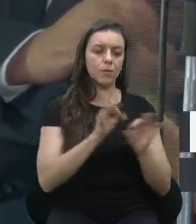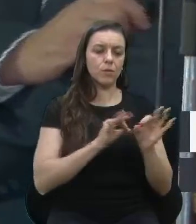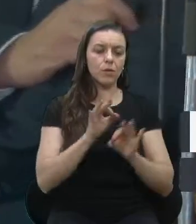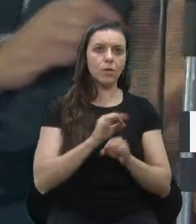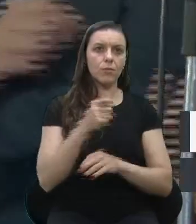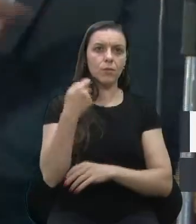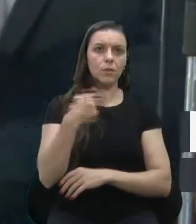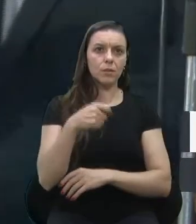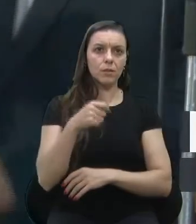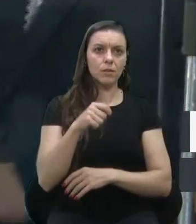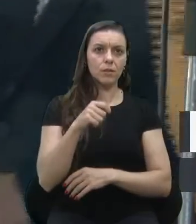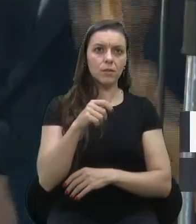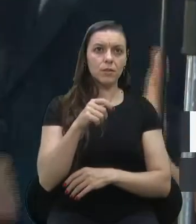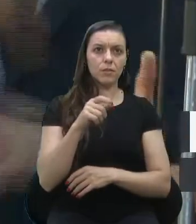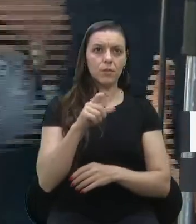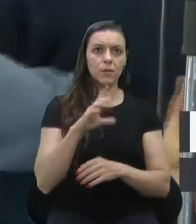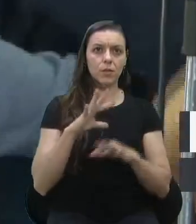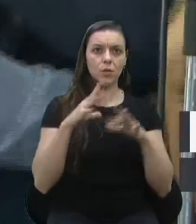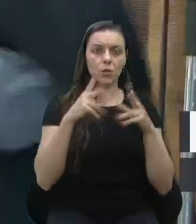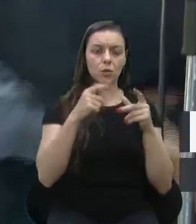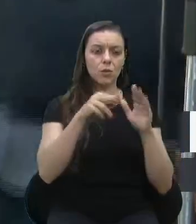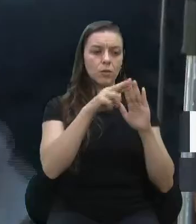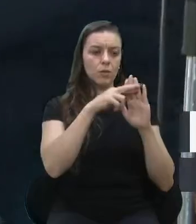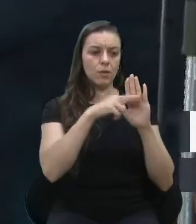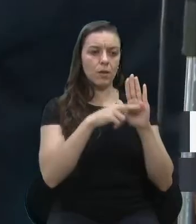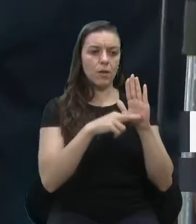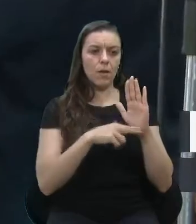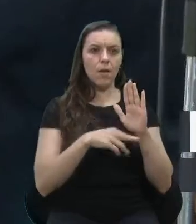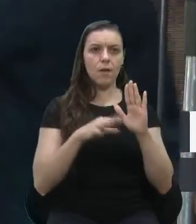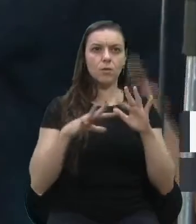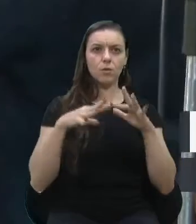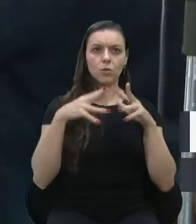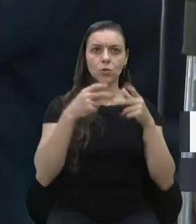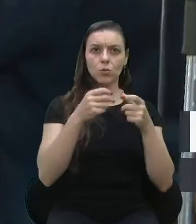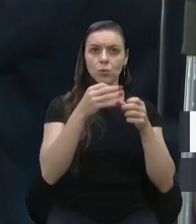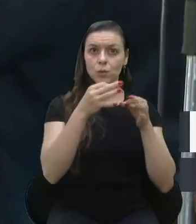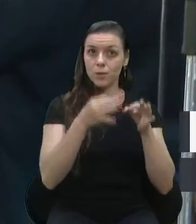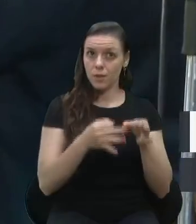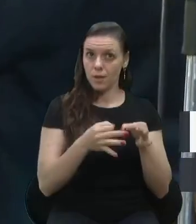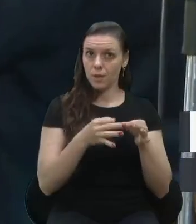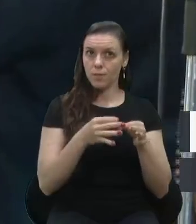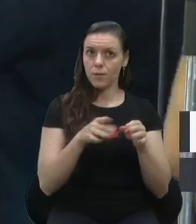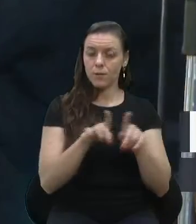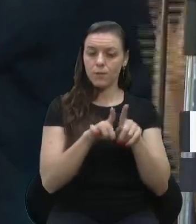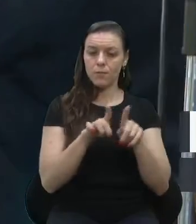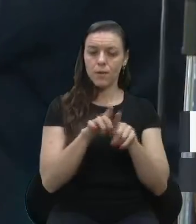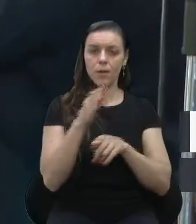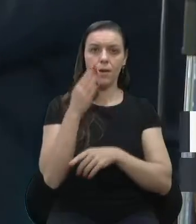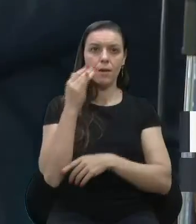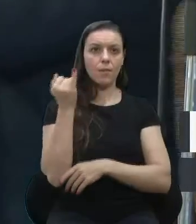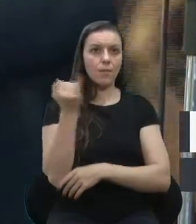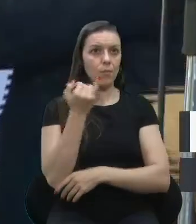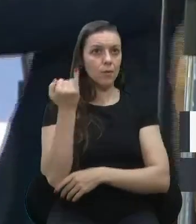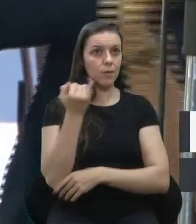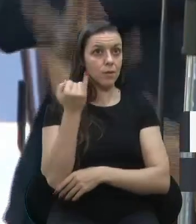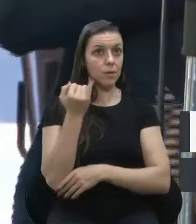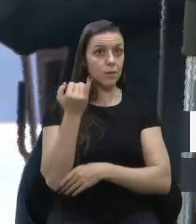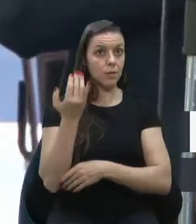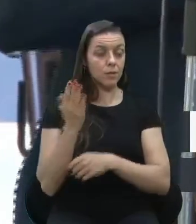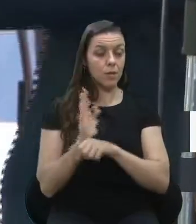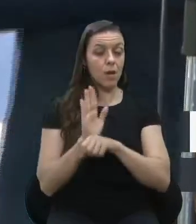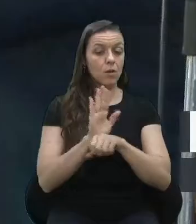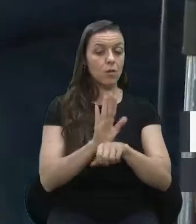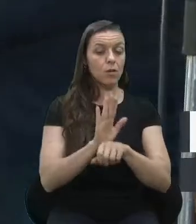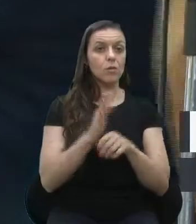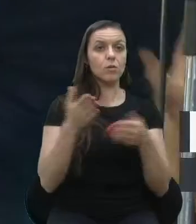necessário para deixar tudo regulamentado, tudo certinho, mas ele também é importante, por mais que esse auxílio já esteja